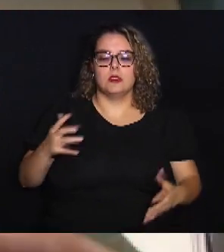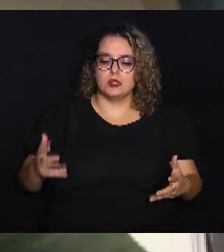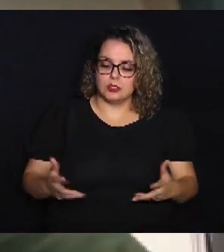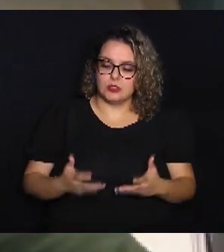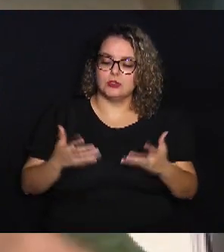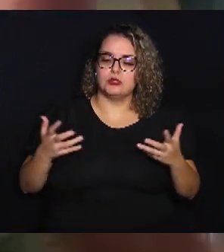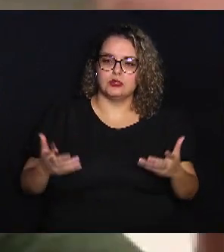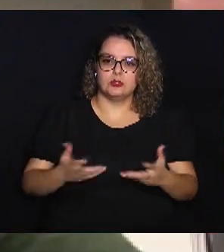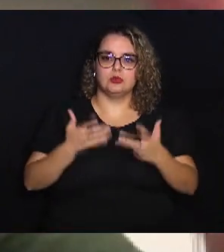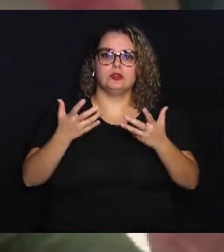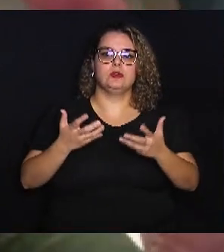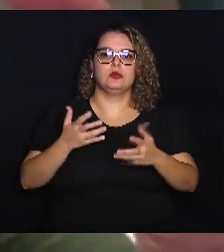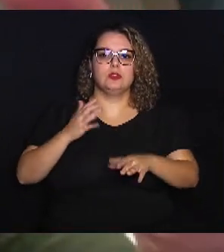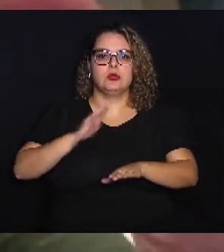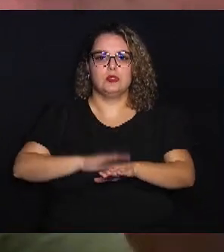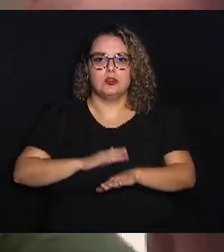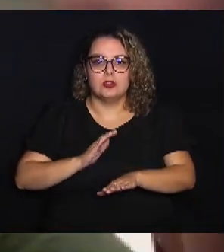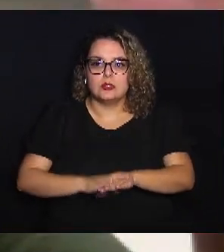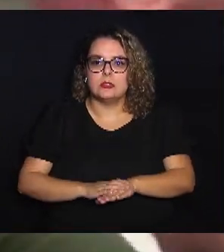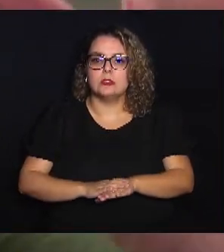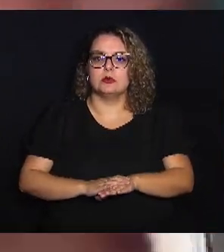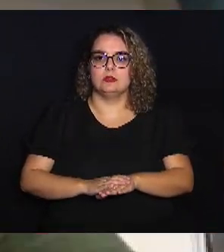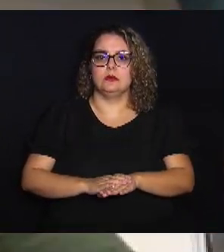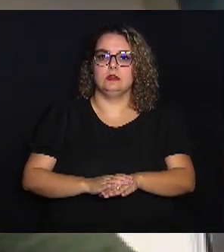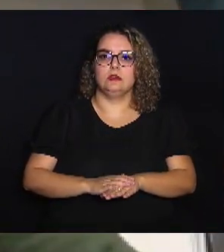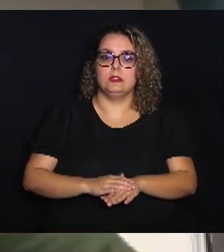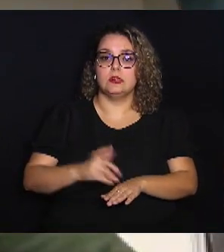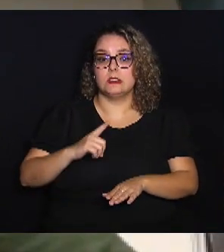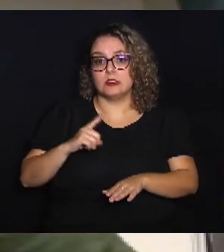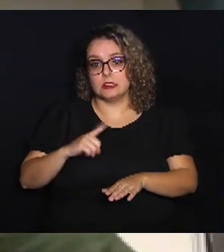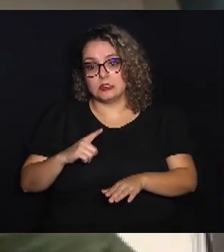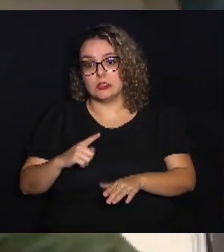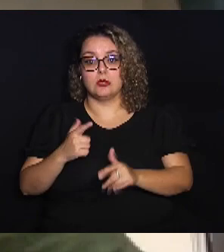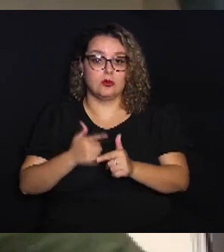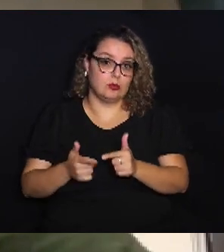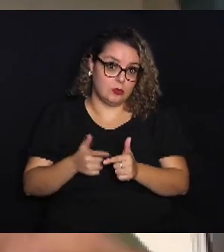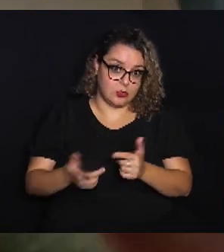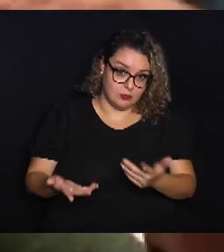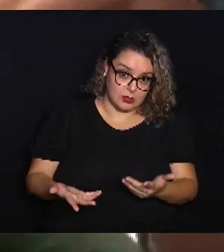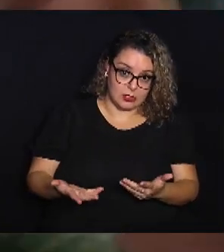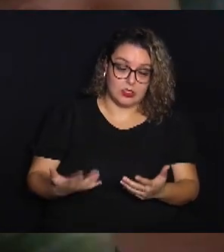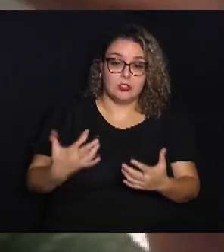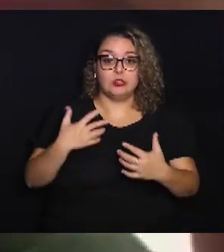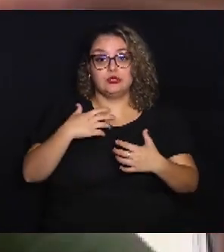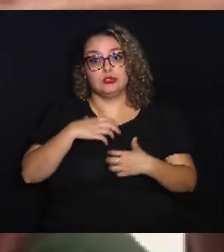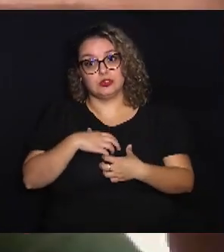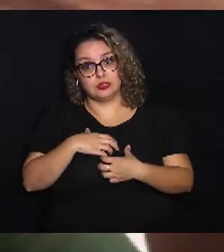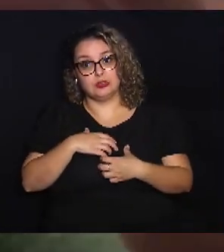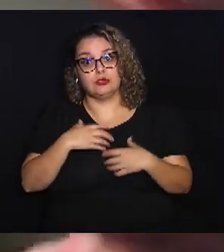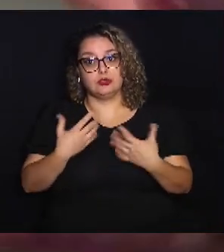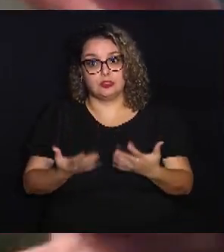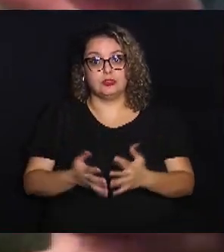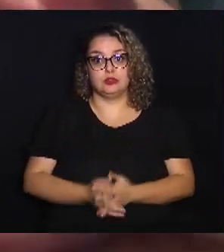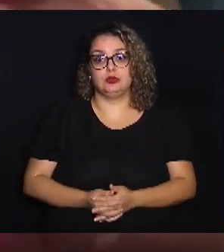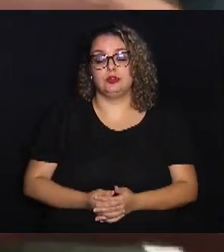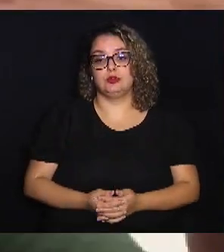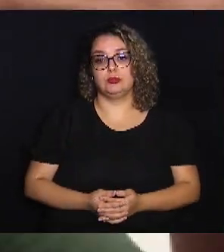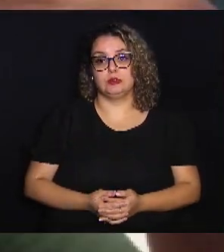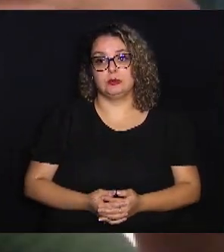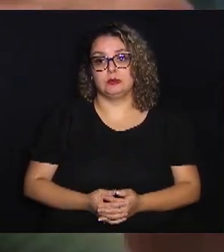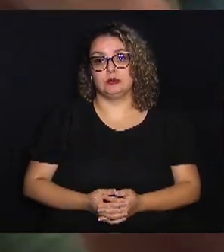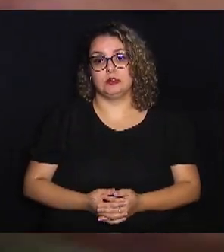estimular as funções que estão comprometidas de maneira a ele